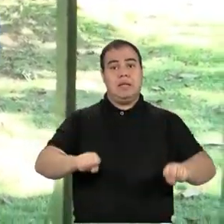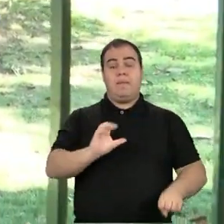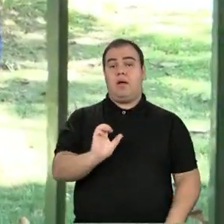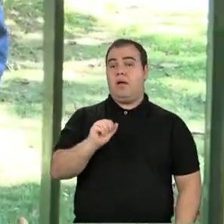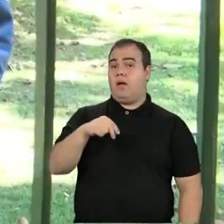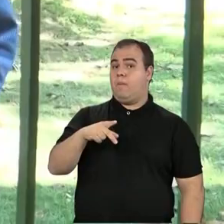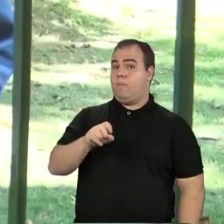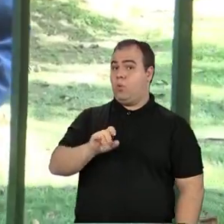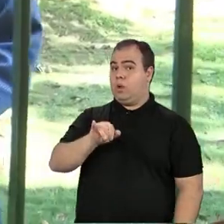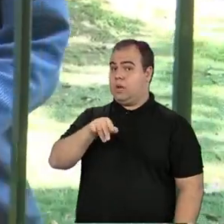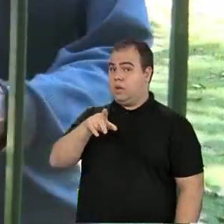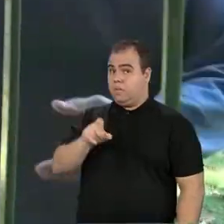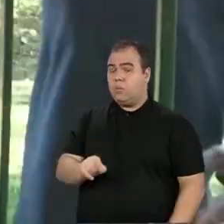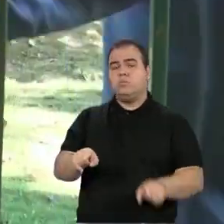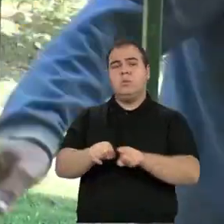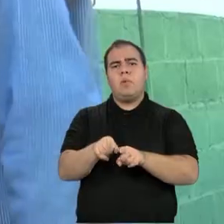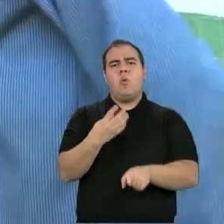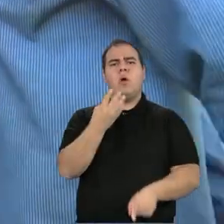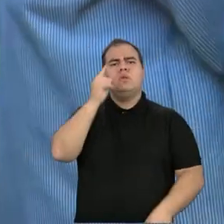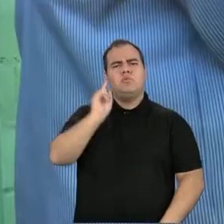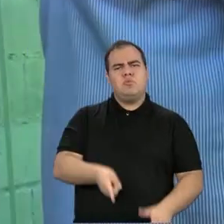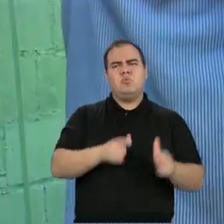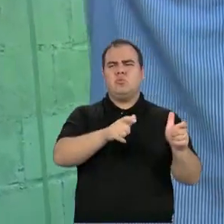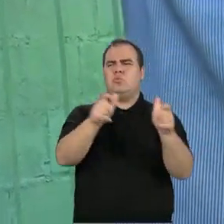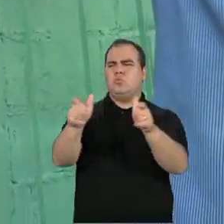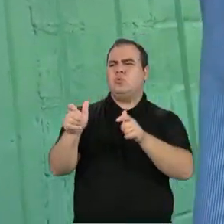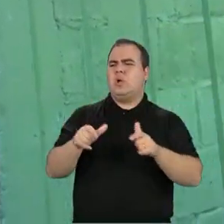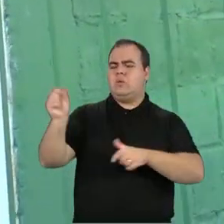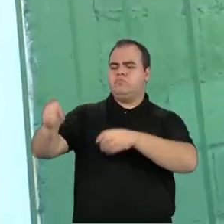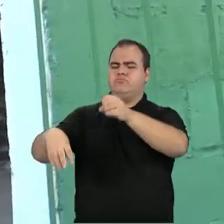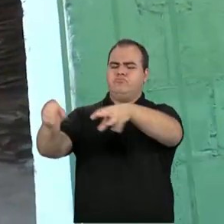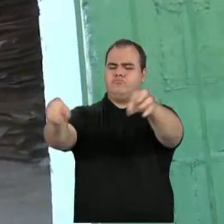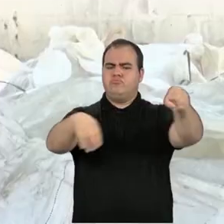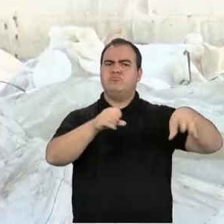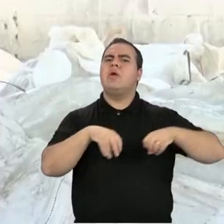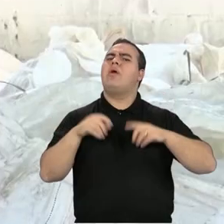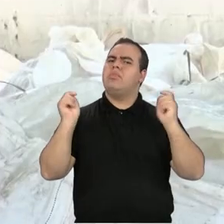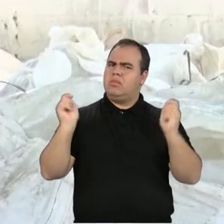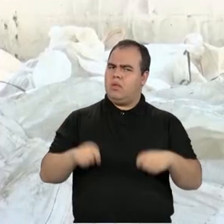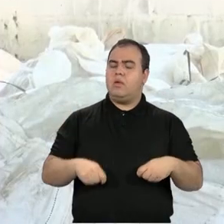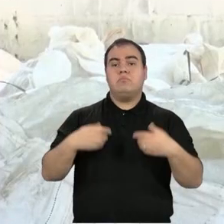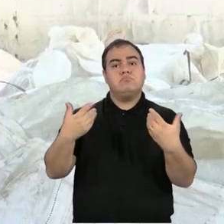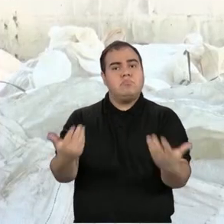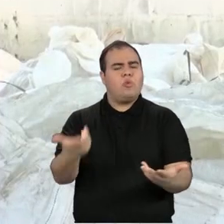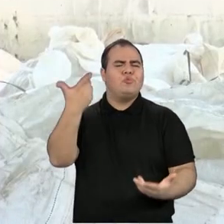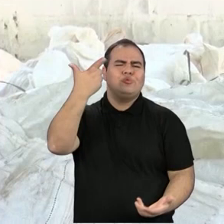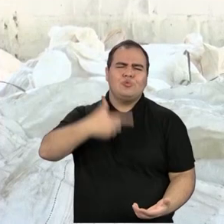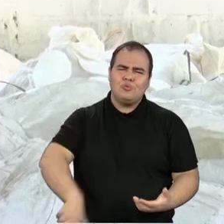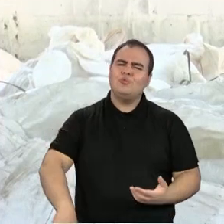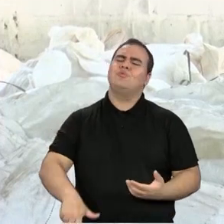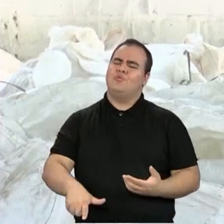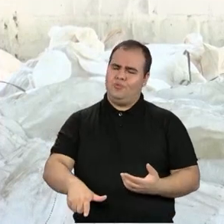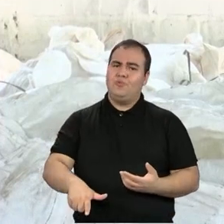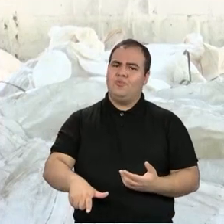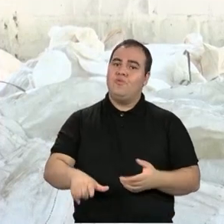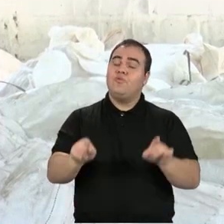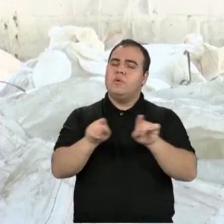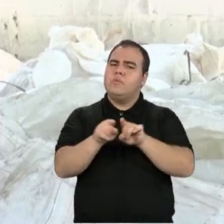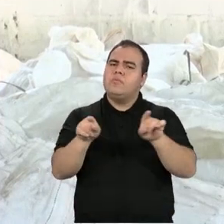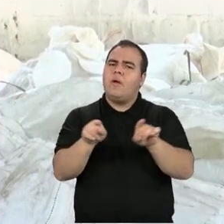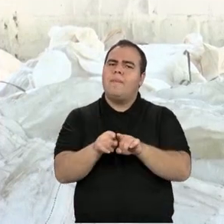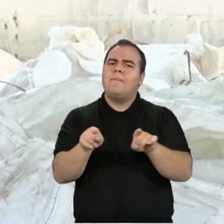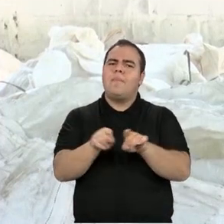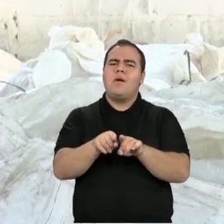contar com mais de 4 mil locais itinerantes para recebimento do material. Então, mais uma vez, e silenciosamente,